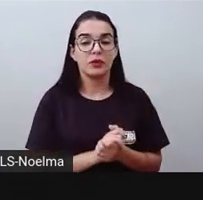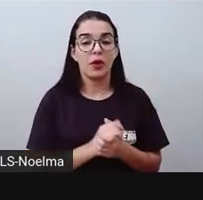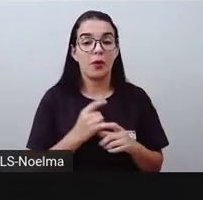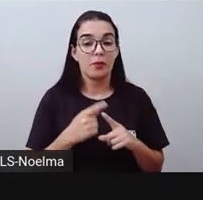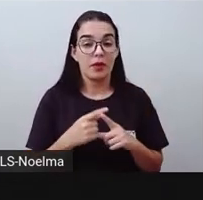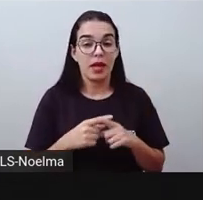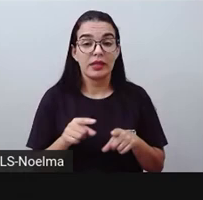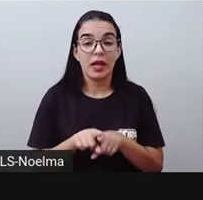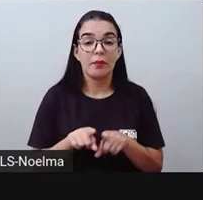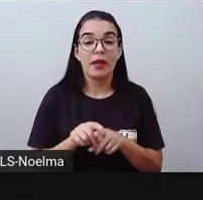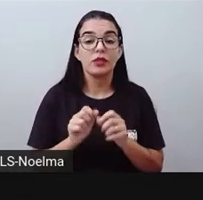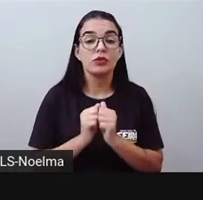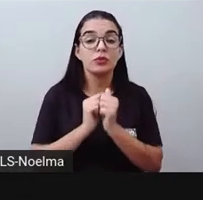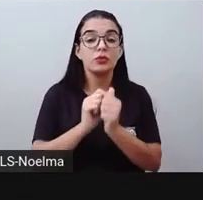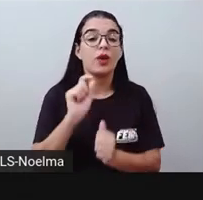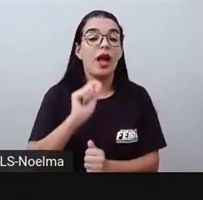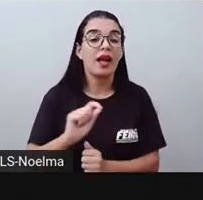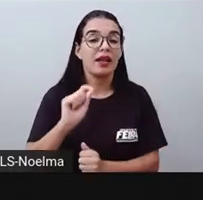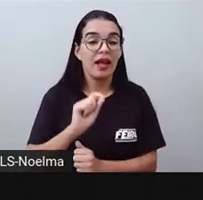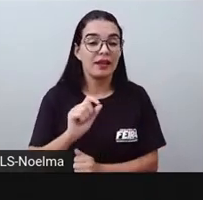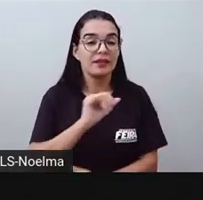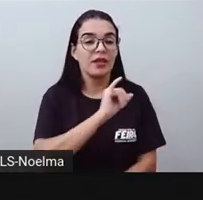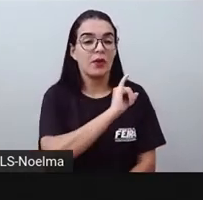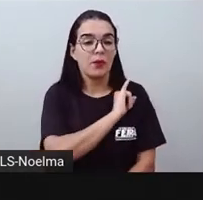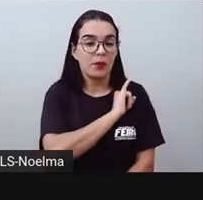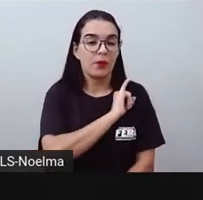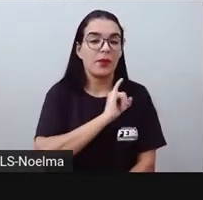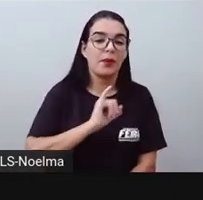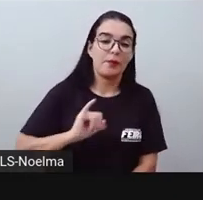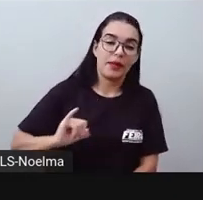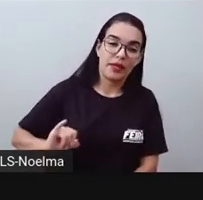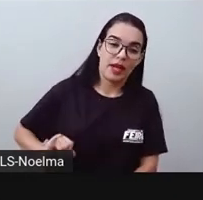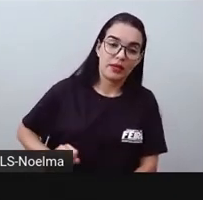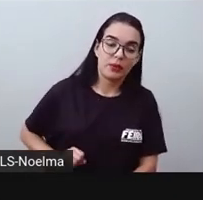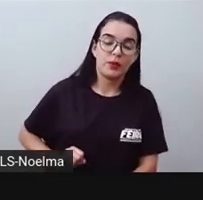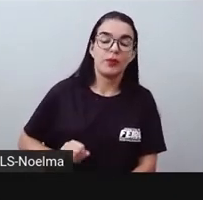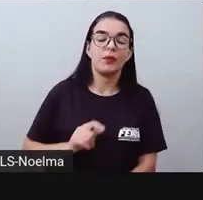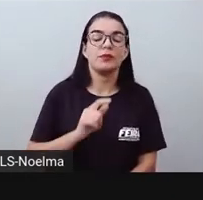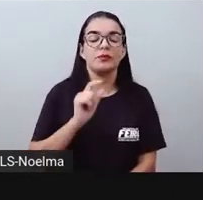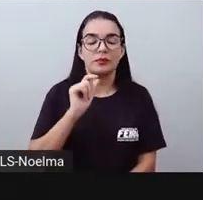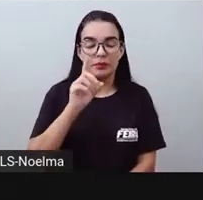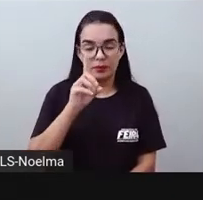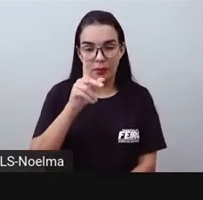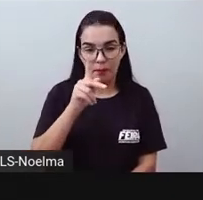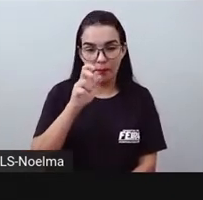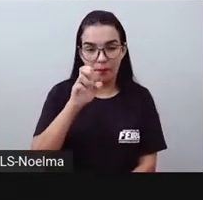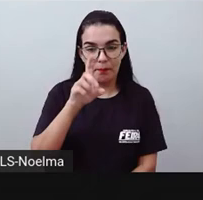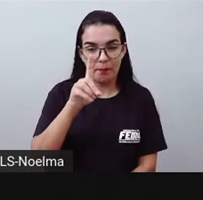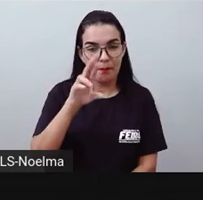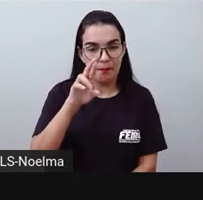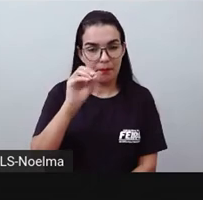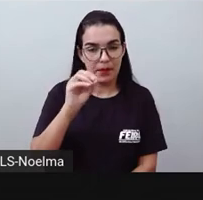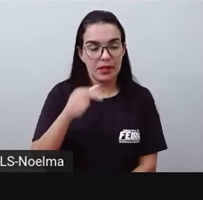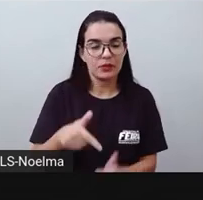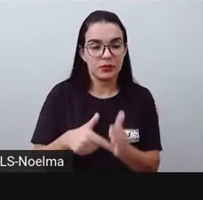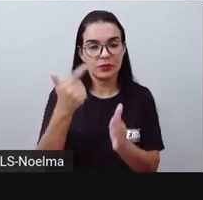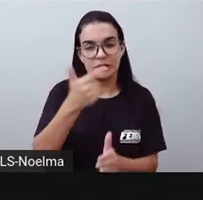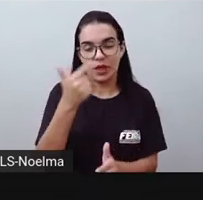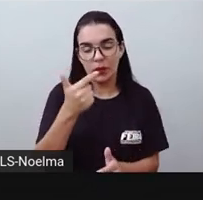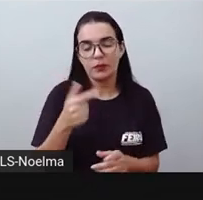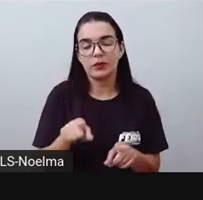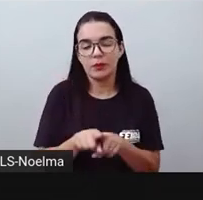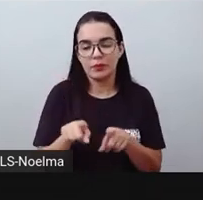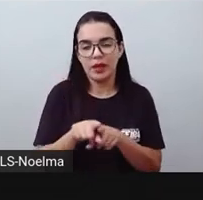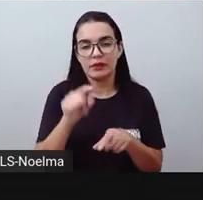estavam ali comemorando a construção da primeira estrada de ferro, estava também Dom Pedro II,